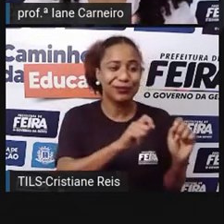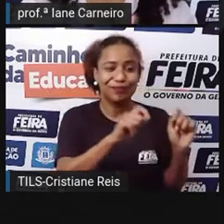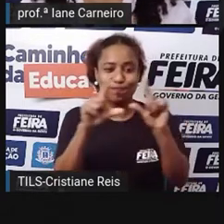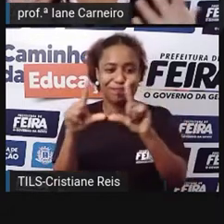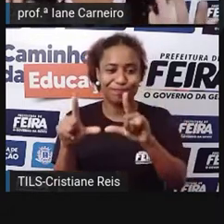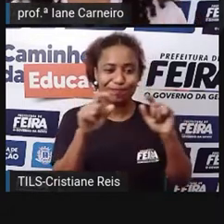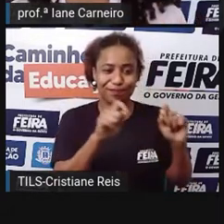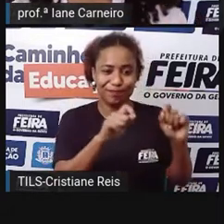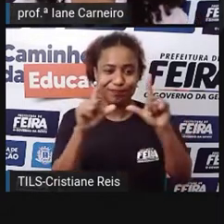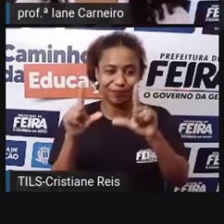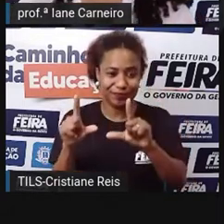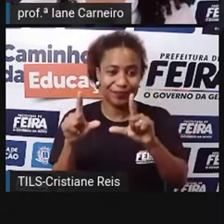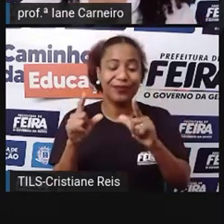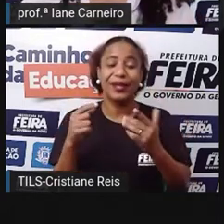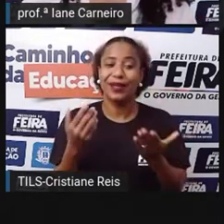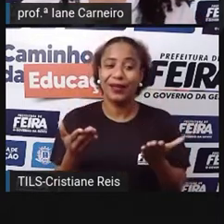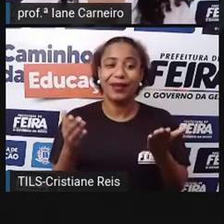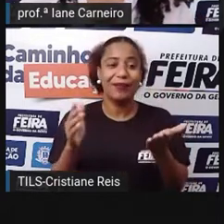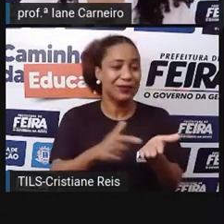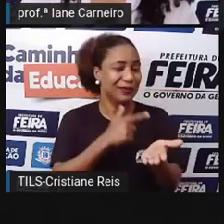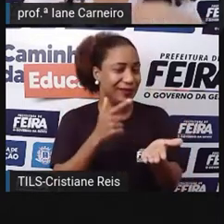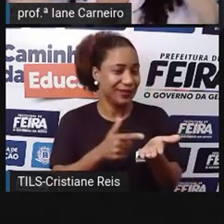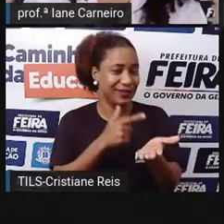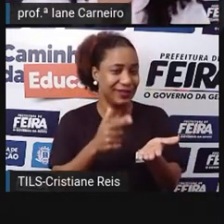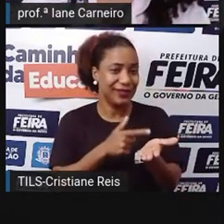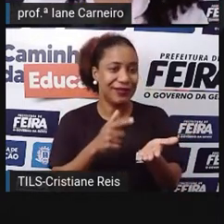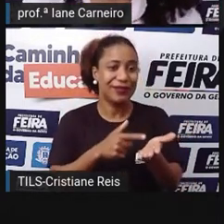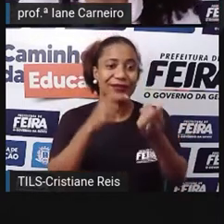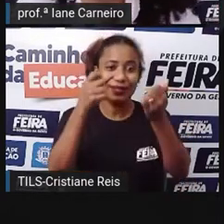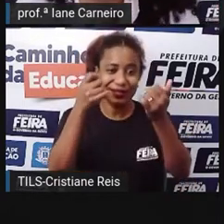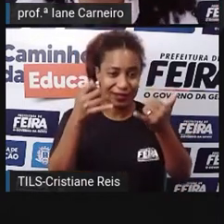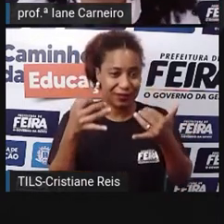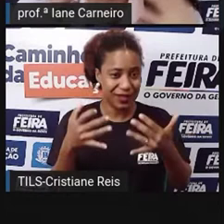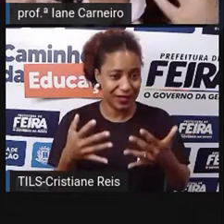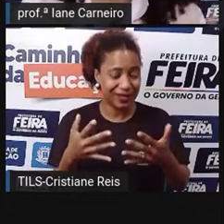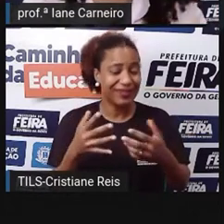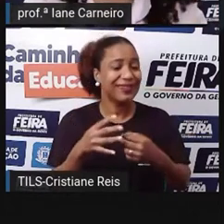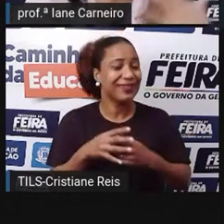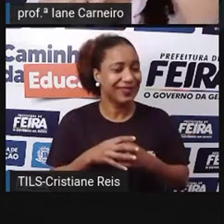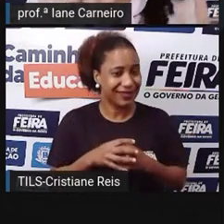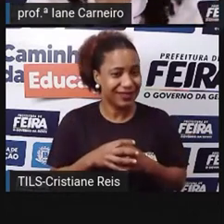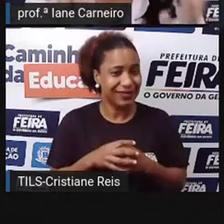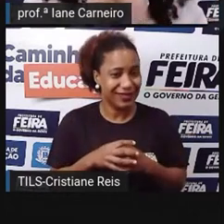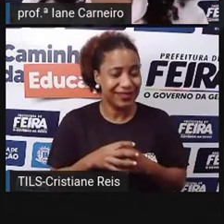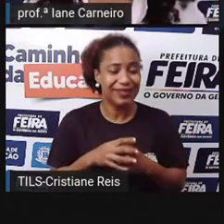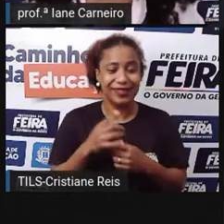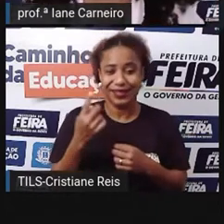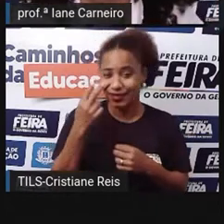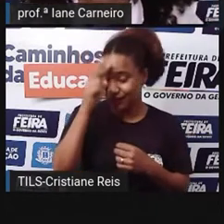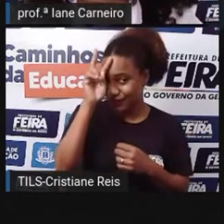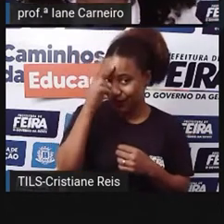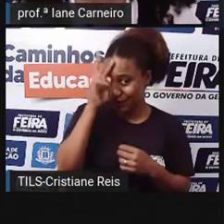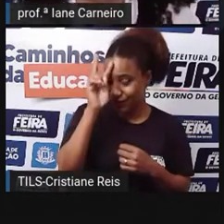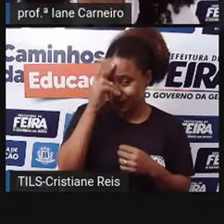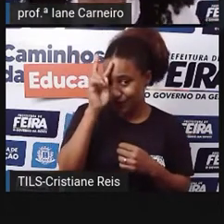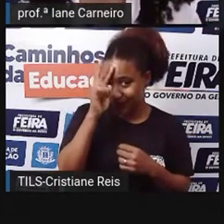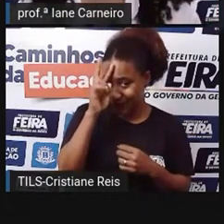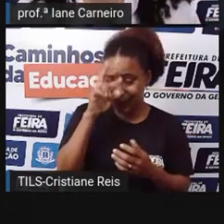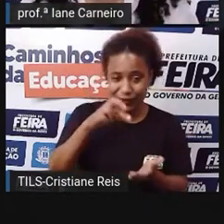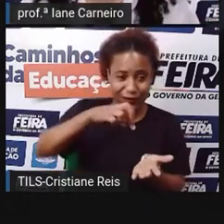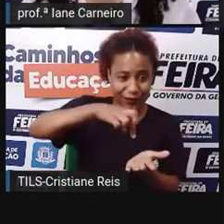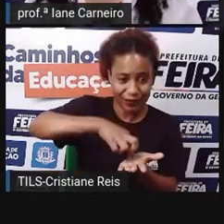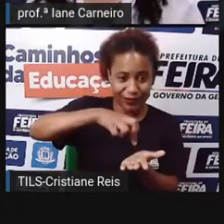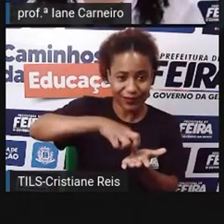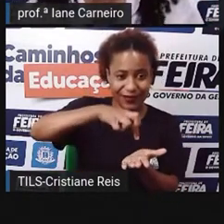Mas é um livro que conta uma possível história que está por trás dessa história do Saci Pererê.